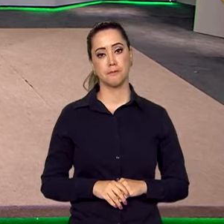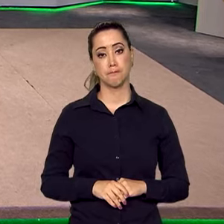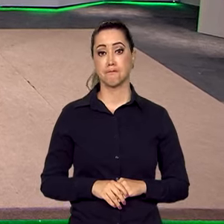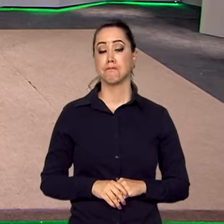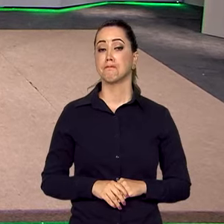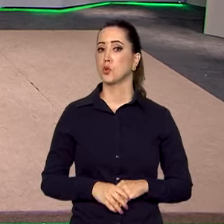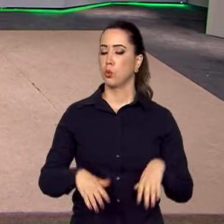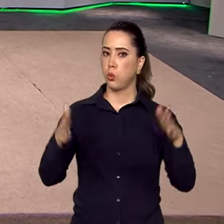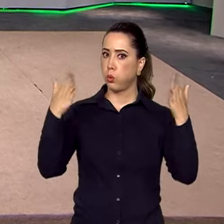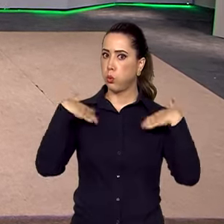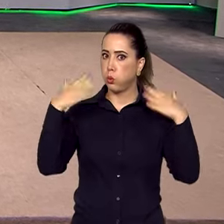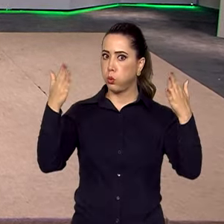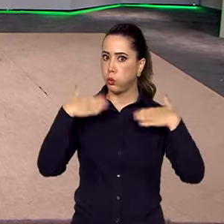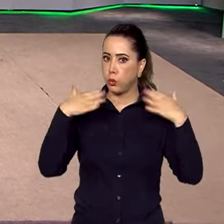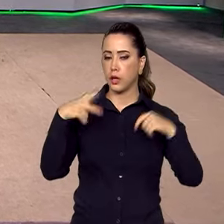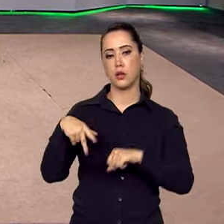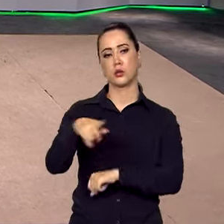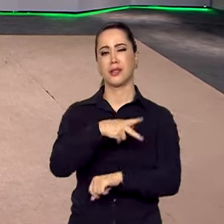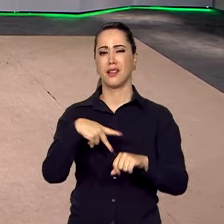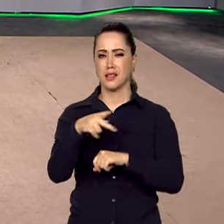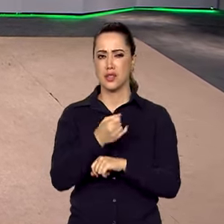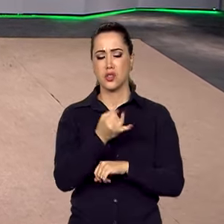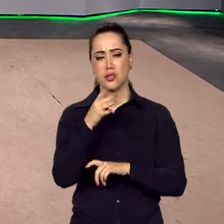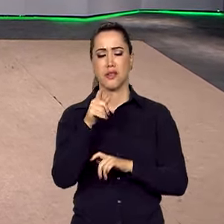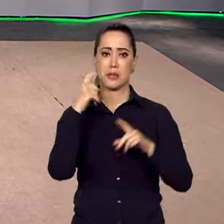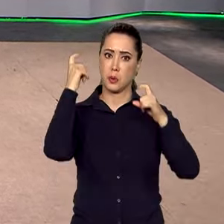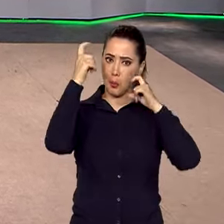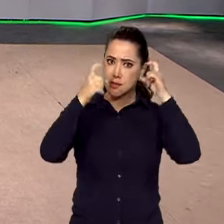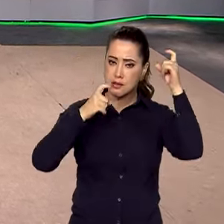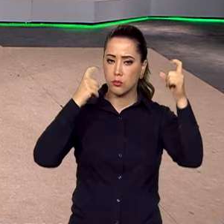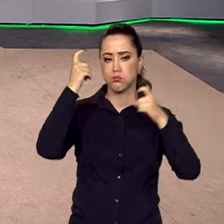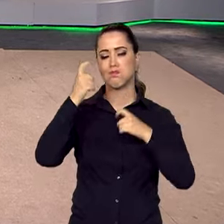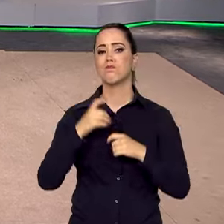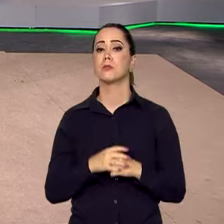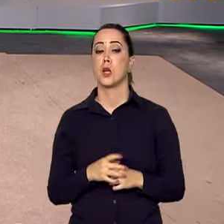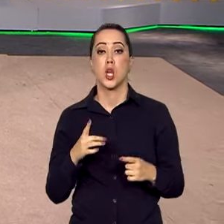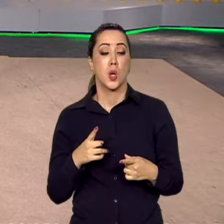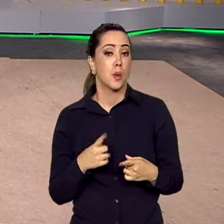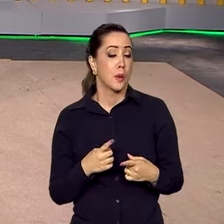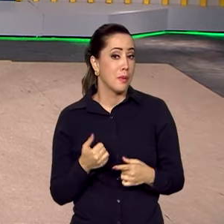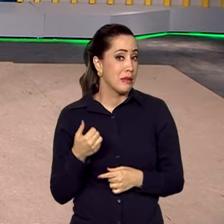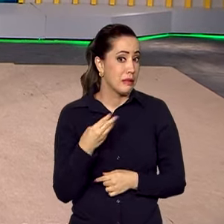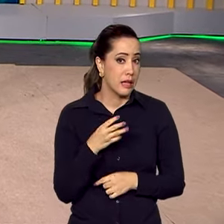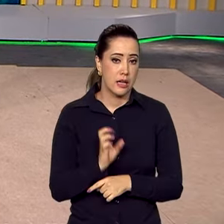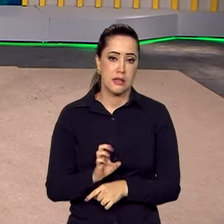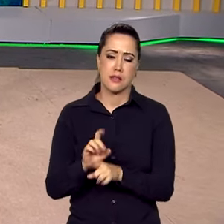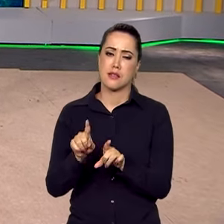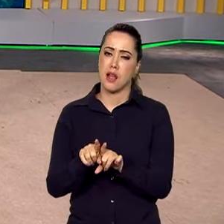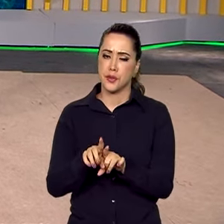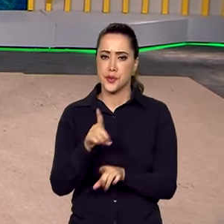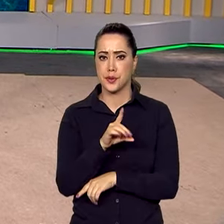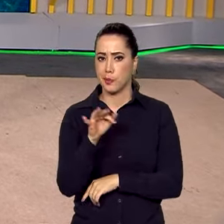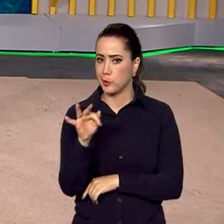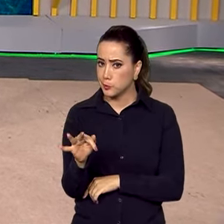A onda de calor que atinge o país está levando muita preocupação às autoridades. Em 13 estados e aqui no